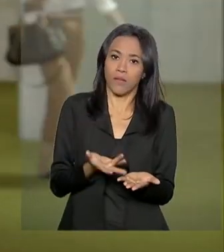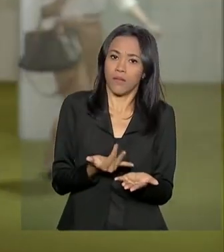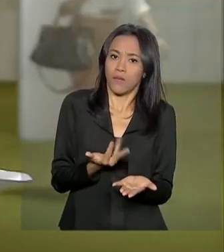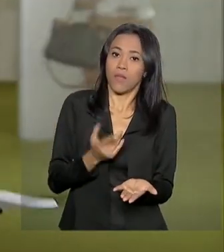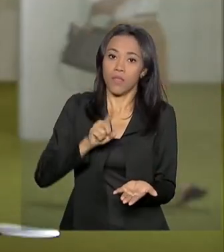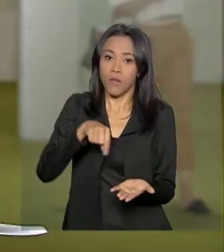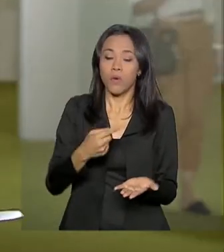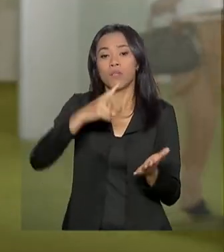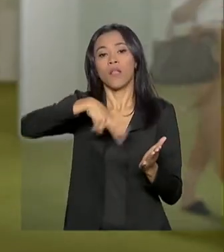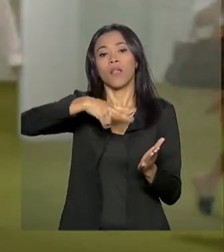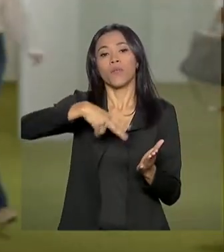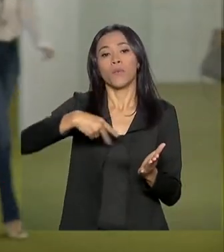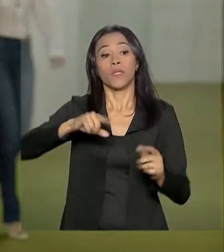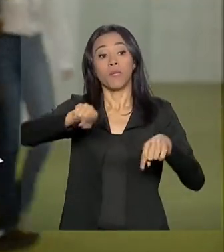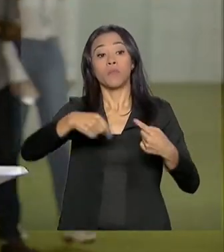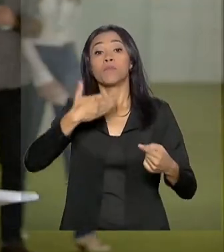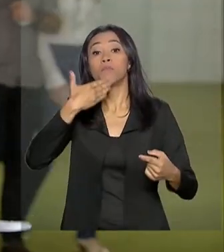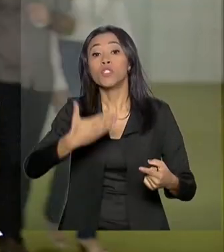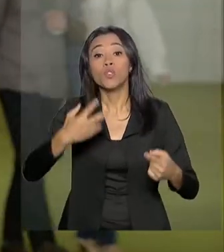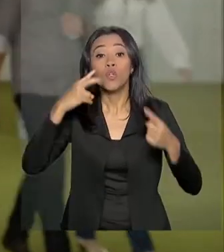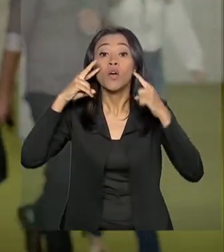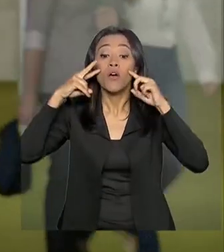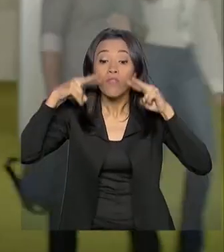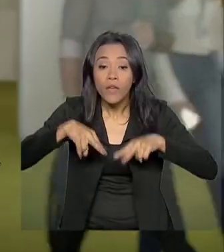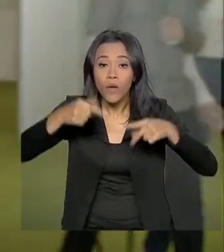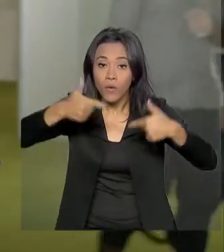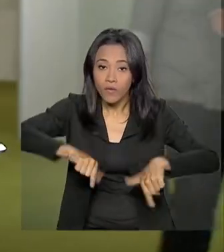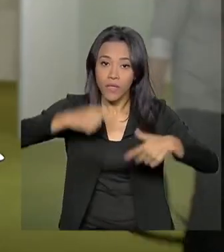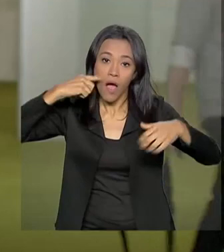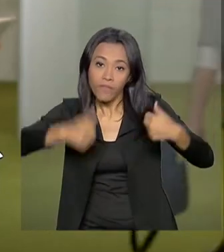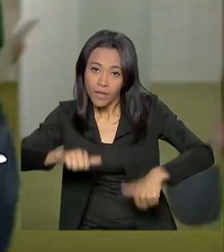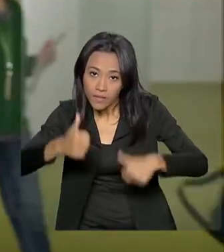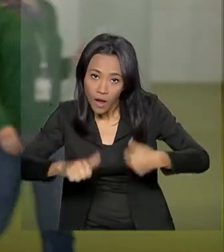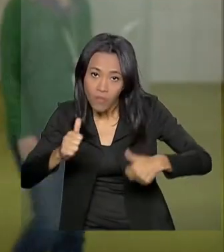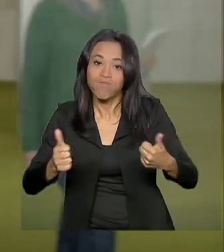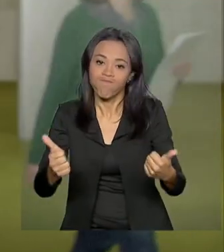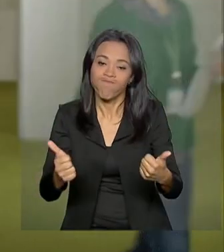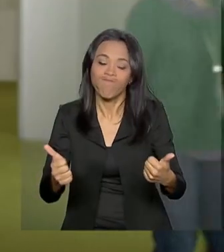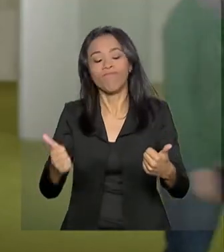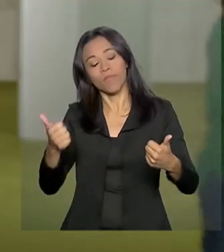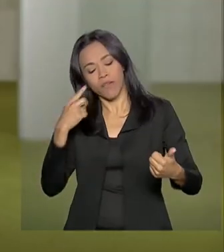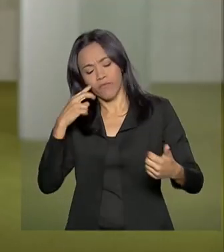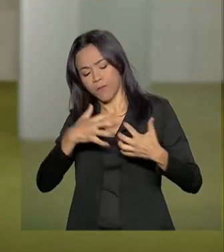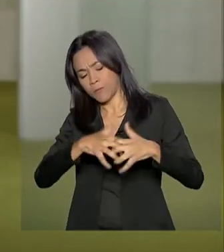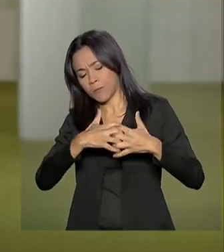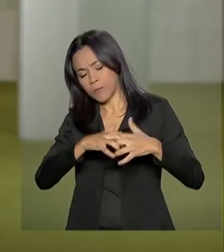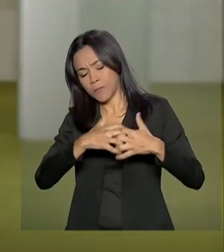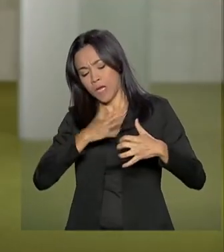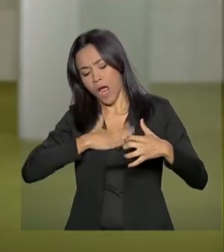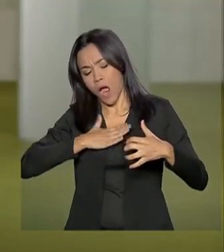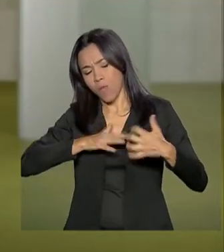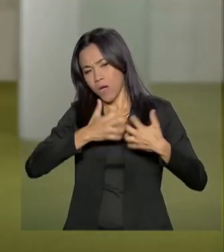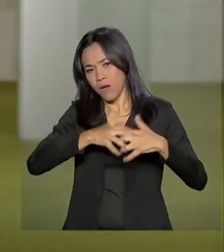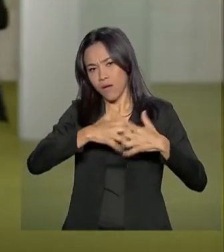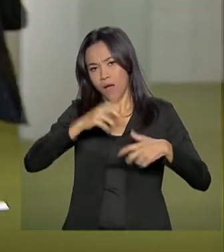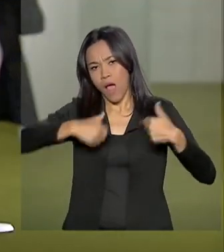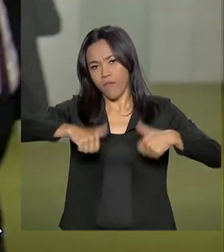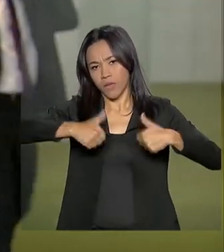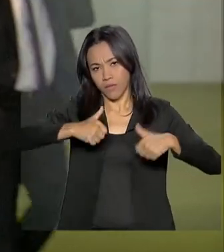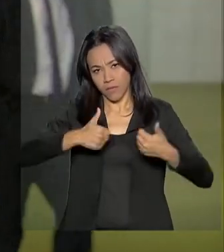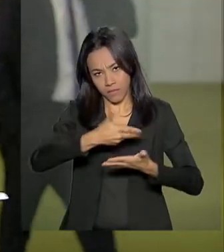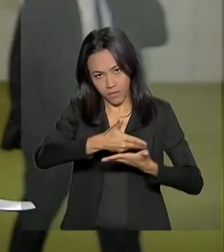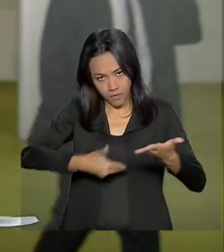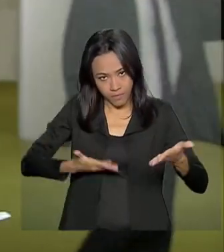leitura será concedido um pedido de vista coletivo para que os deputados possam analisar com mais calma esse parecer. A